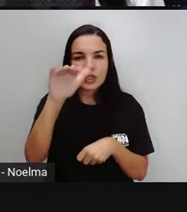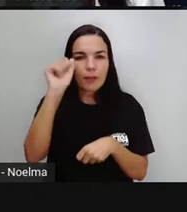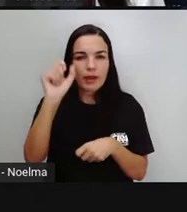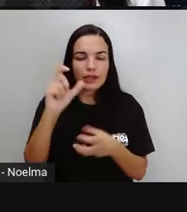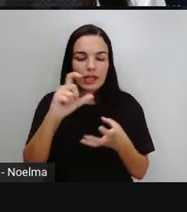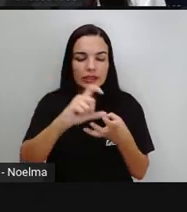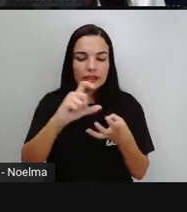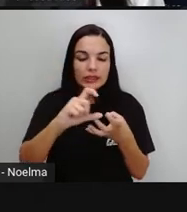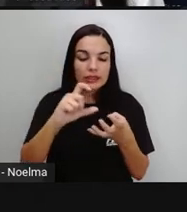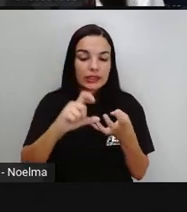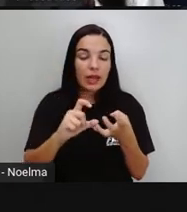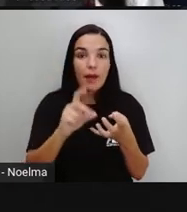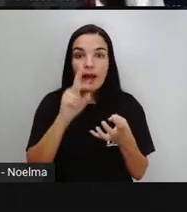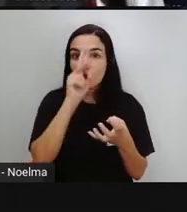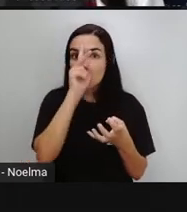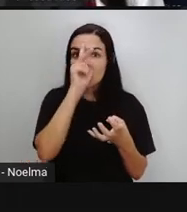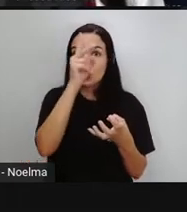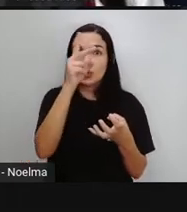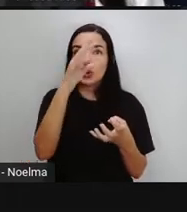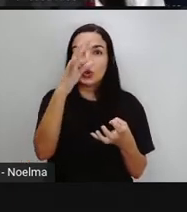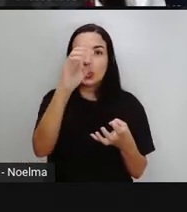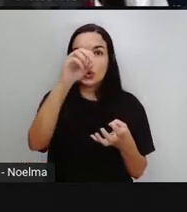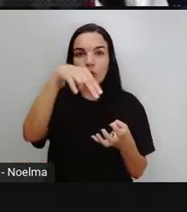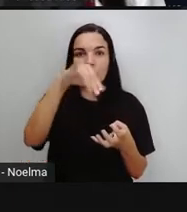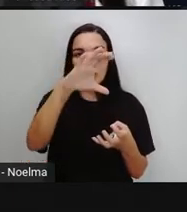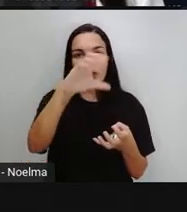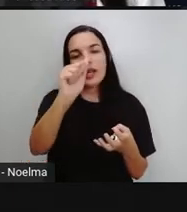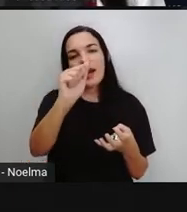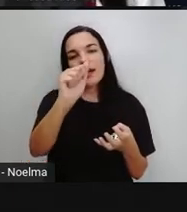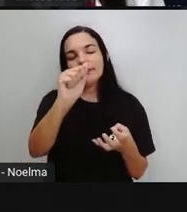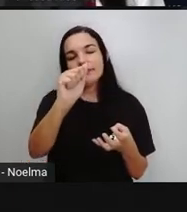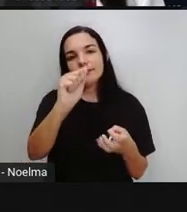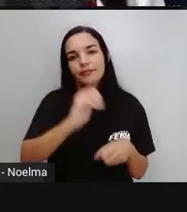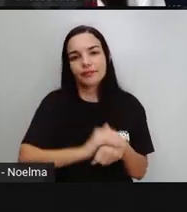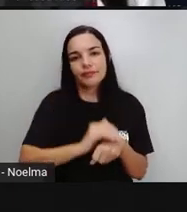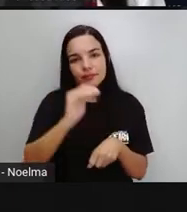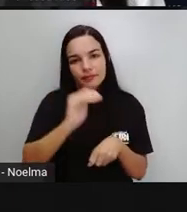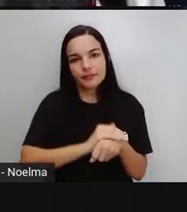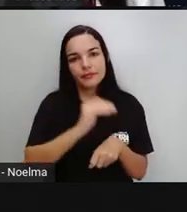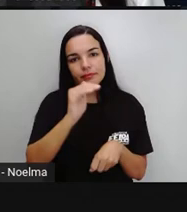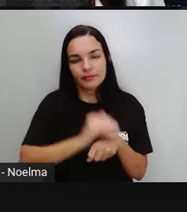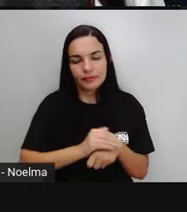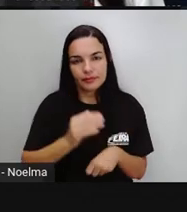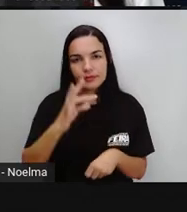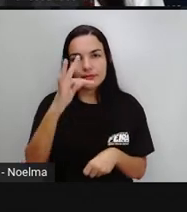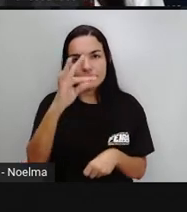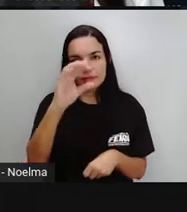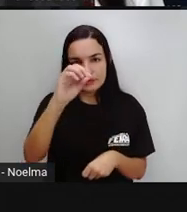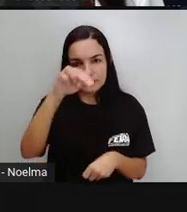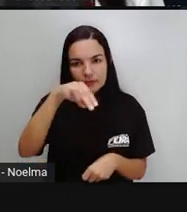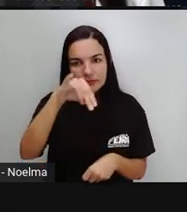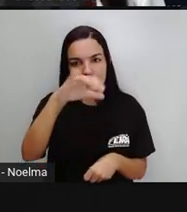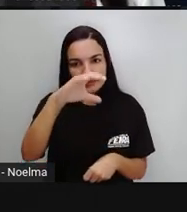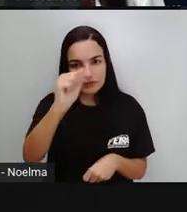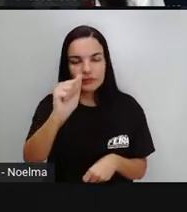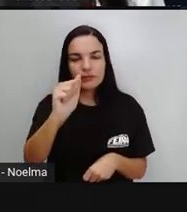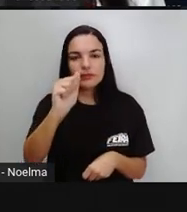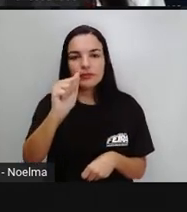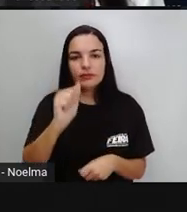tônica. Então, toda a sílaba que é pronunciada com mais ênfase, com mais força, a gente chama de